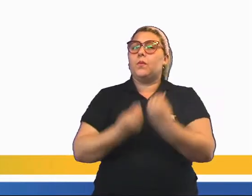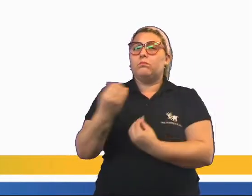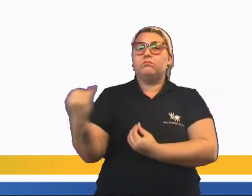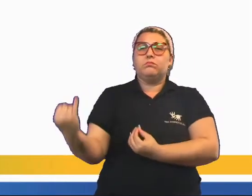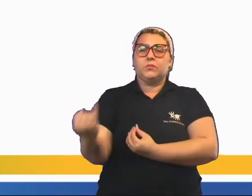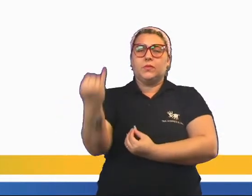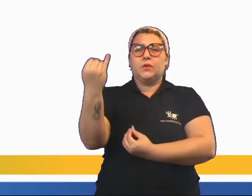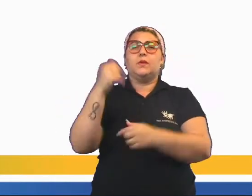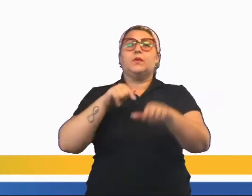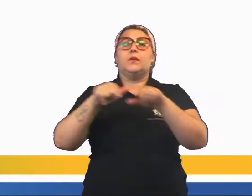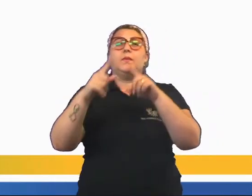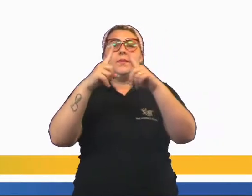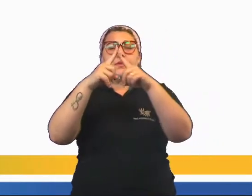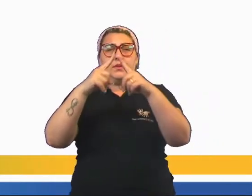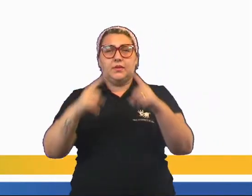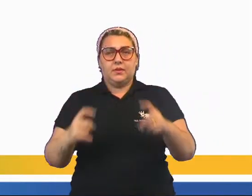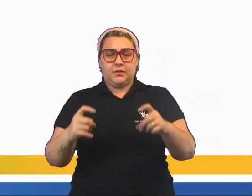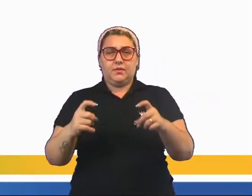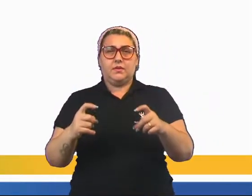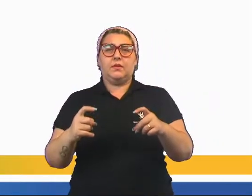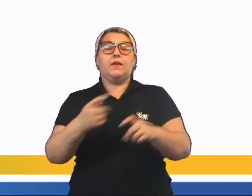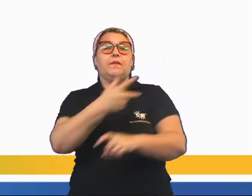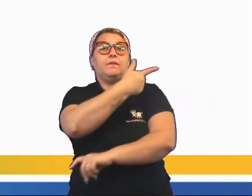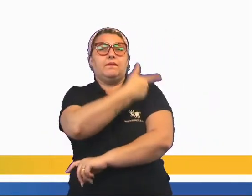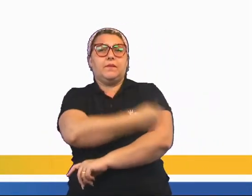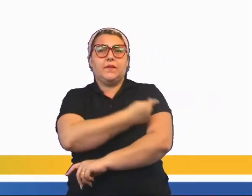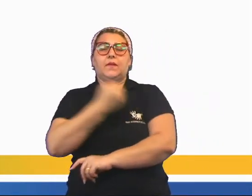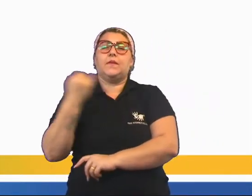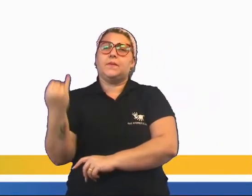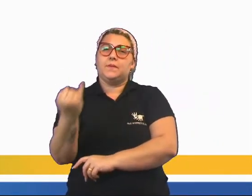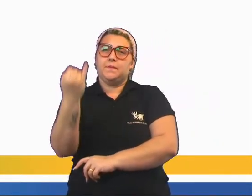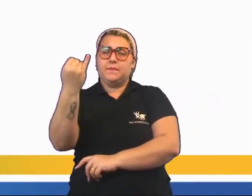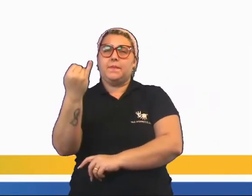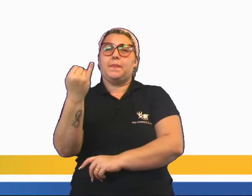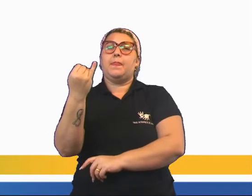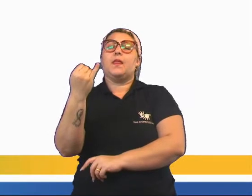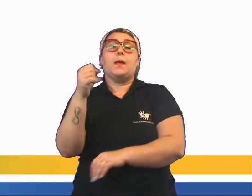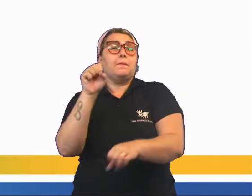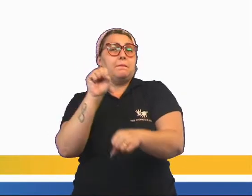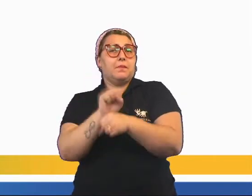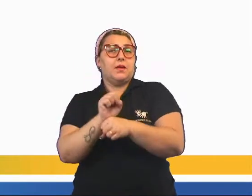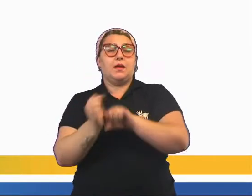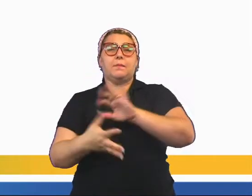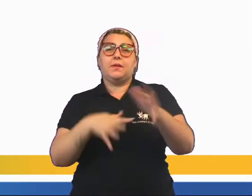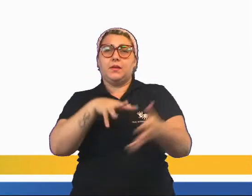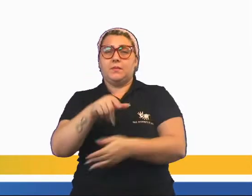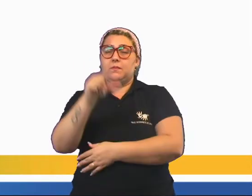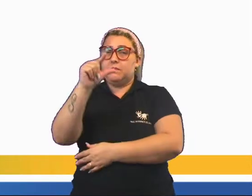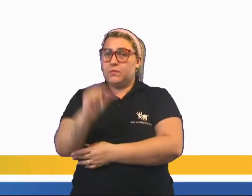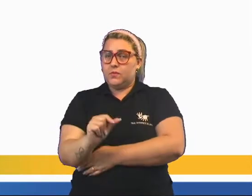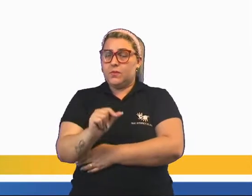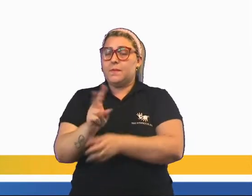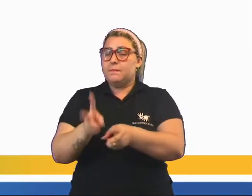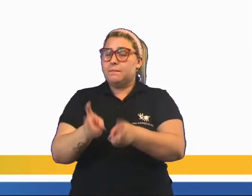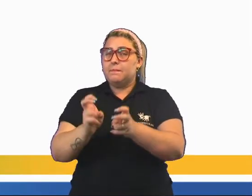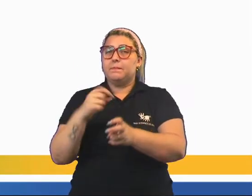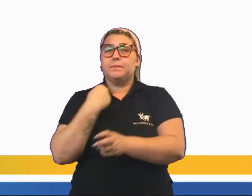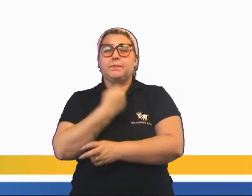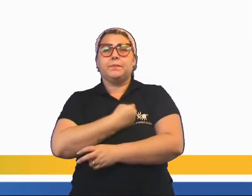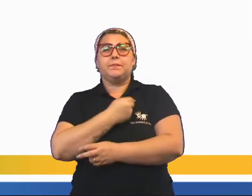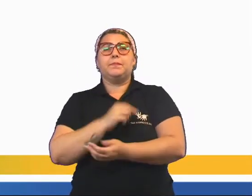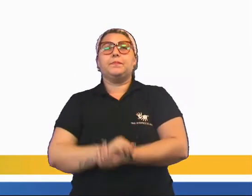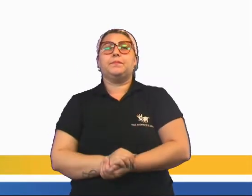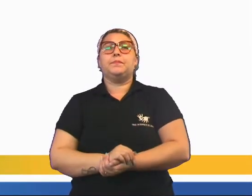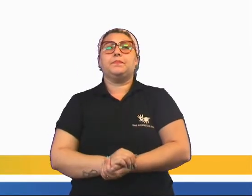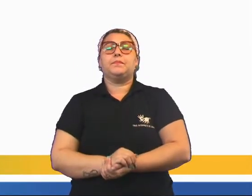importante o trabalho científico e como a vacina foi importante para pôr um freio na pandemia. Todos nós percebemos isso, não é?